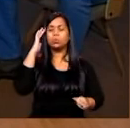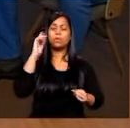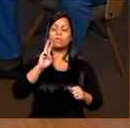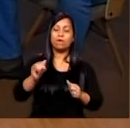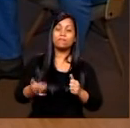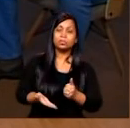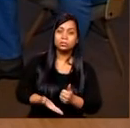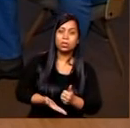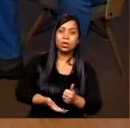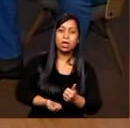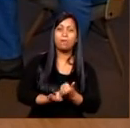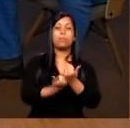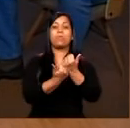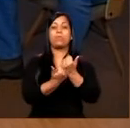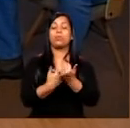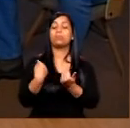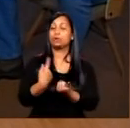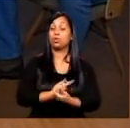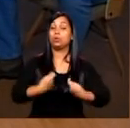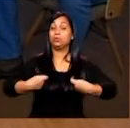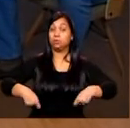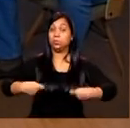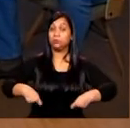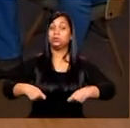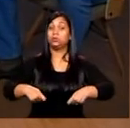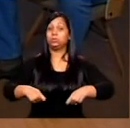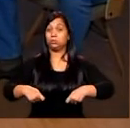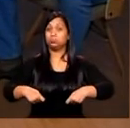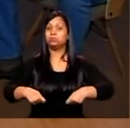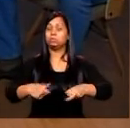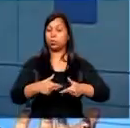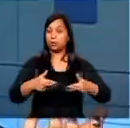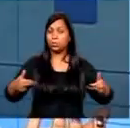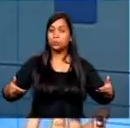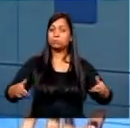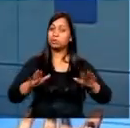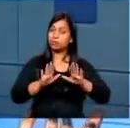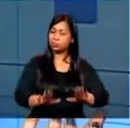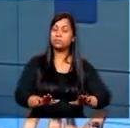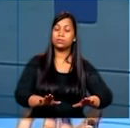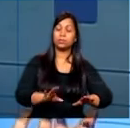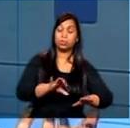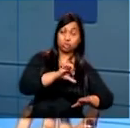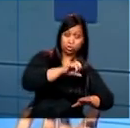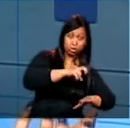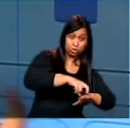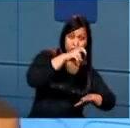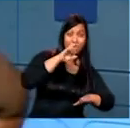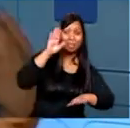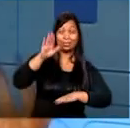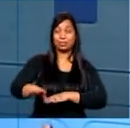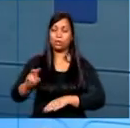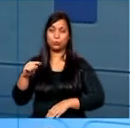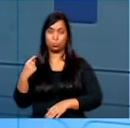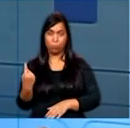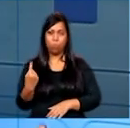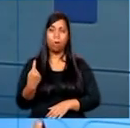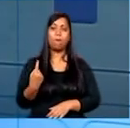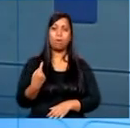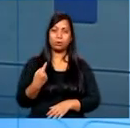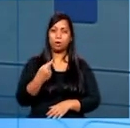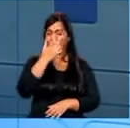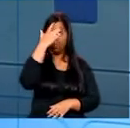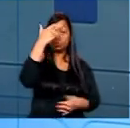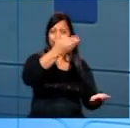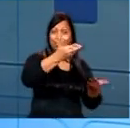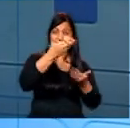apoio, porque assim, a gente precisa fornecer uma estrutura mínima para que eles fiquem lá das nove a uma da tarde. Então, gente conta com doações